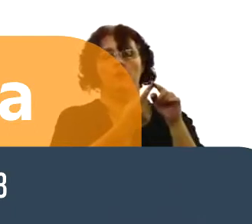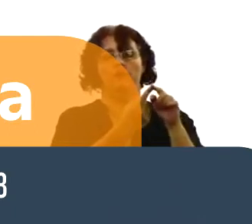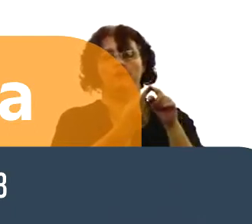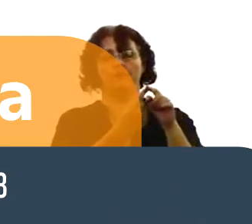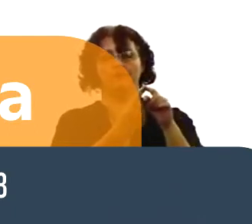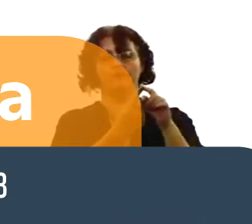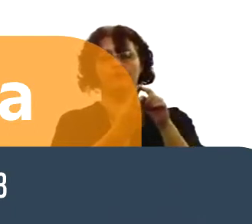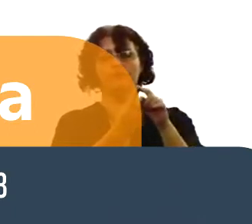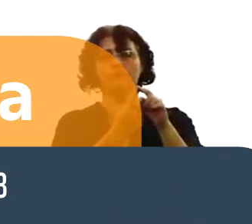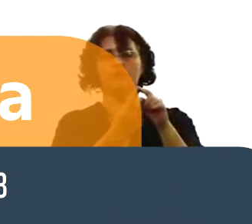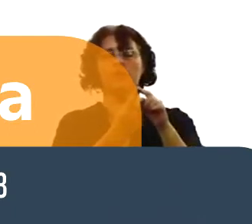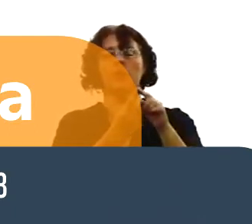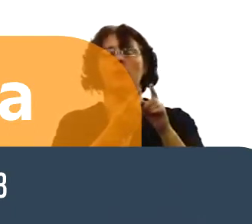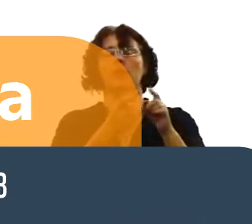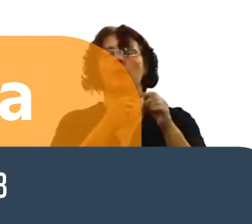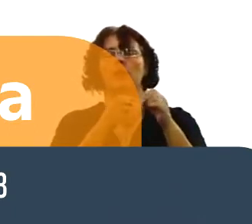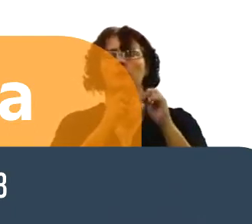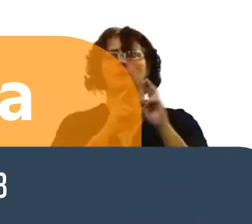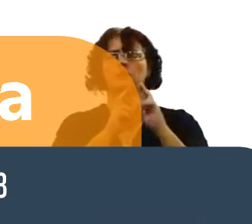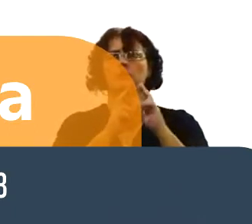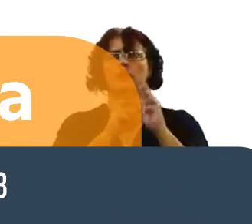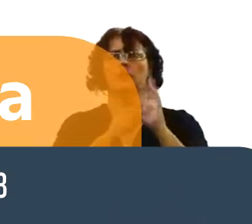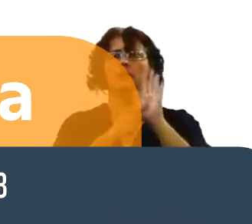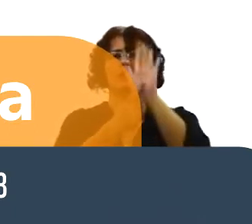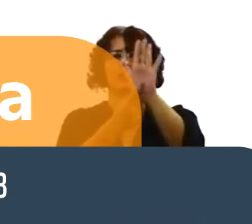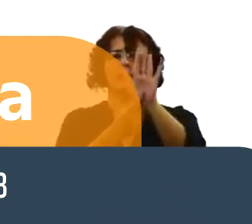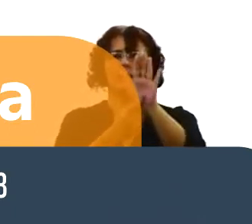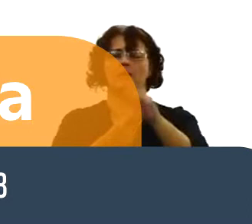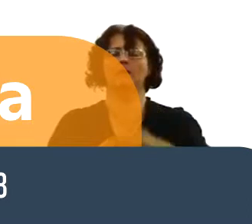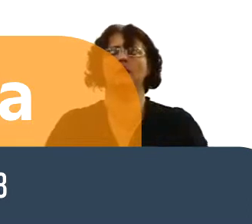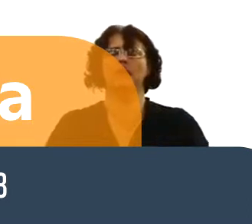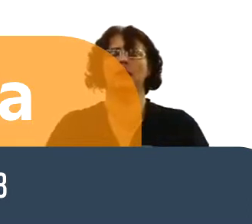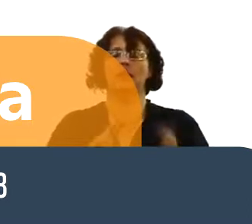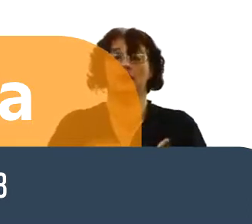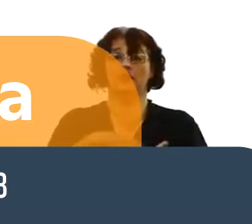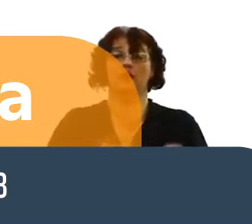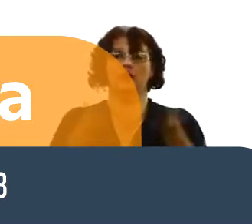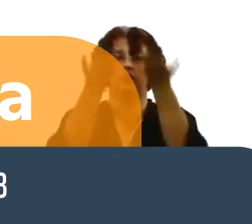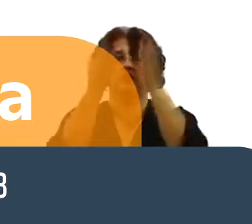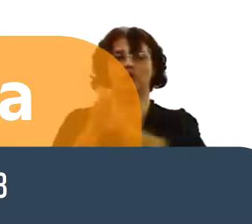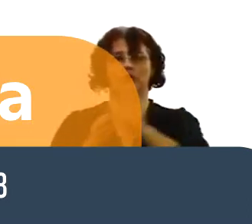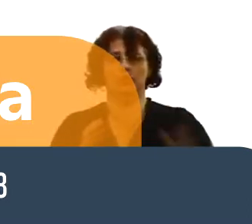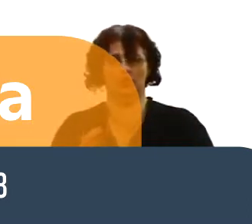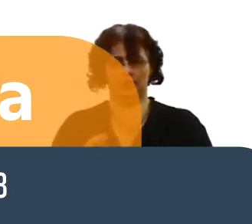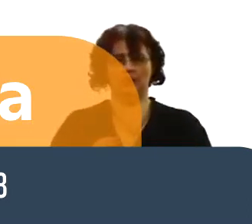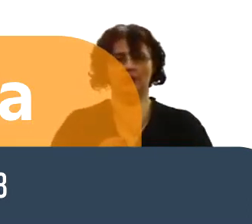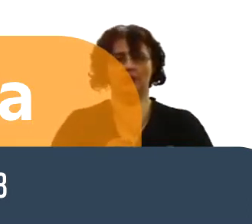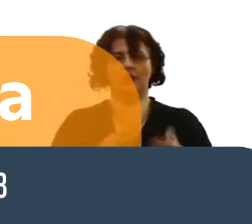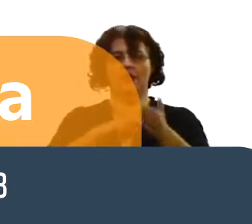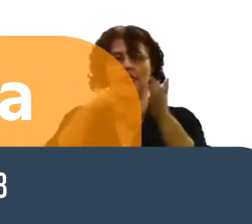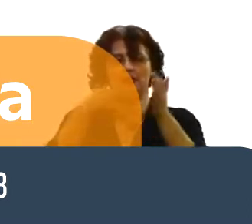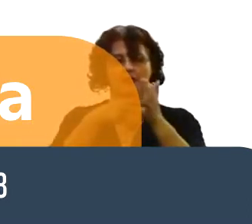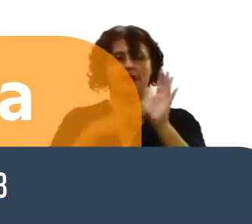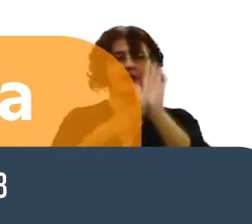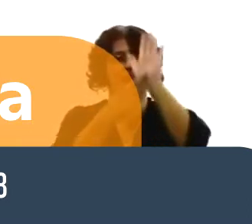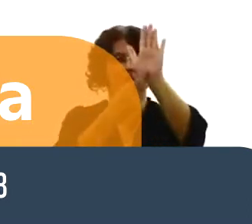colheita de Deus. Meus irmãos, eu venho do sul do Brasil, nasci em Santa Catarina e me lembro quando,